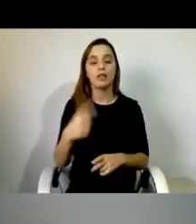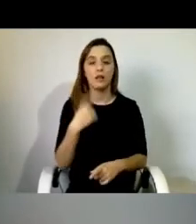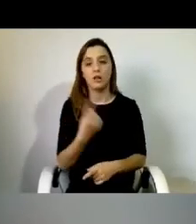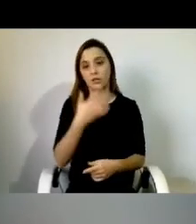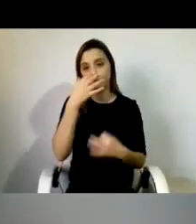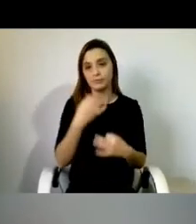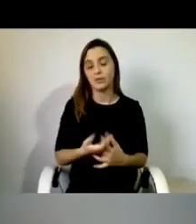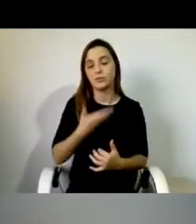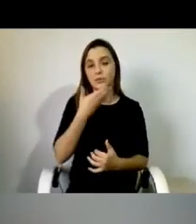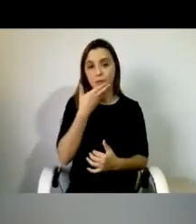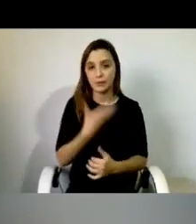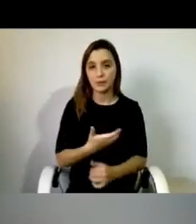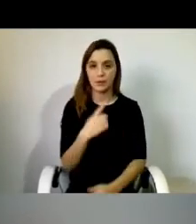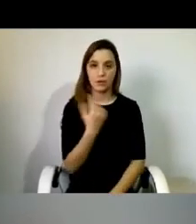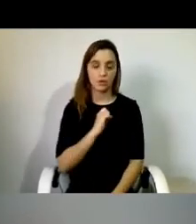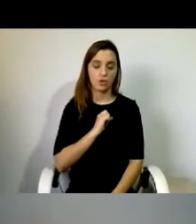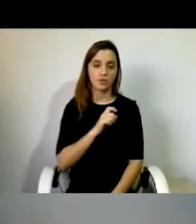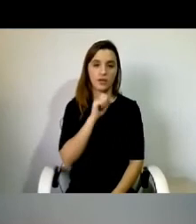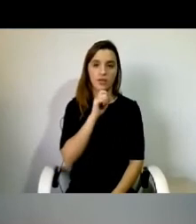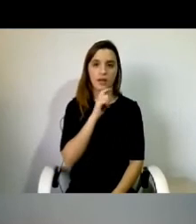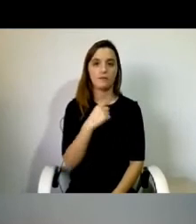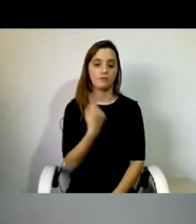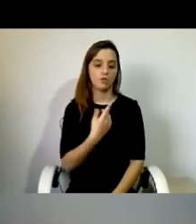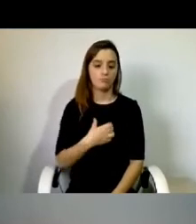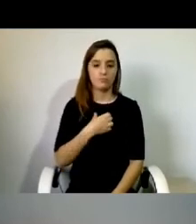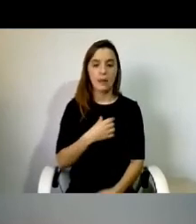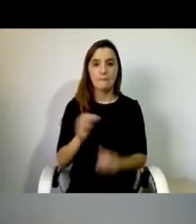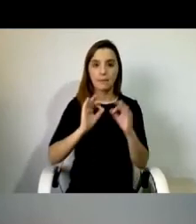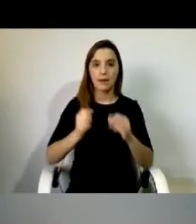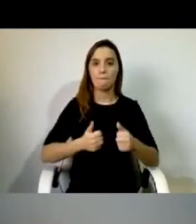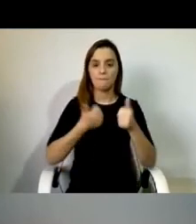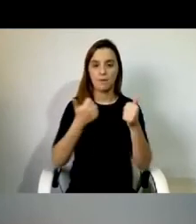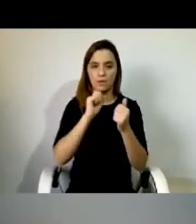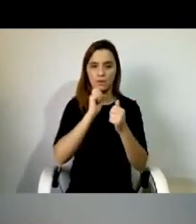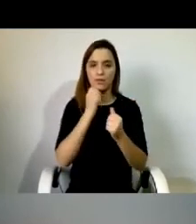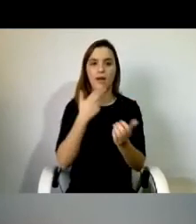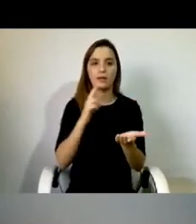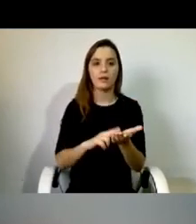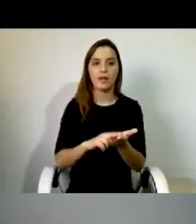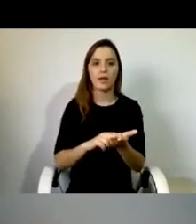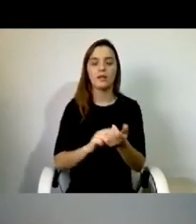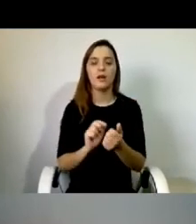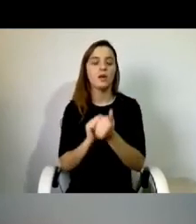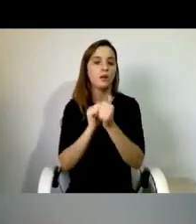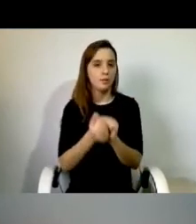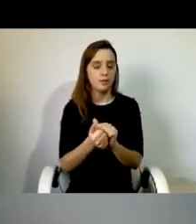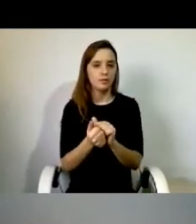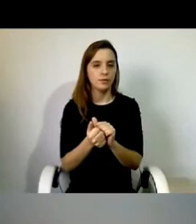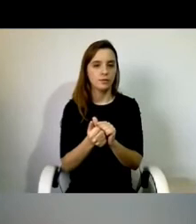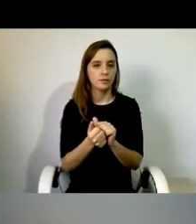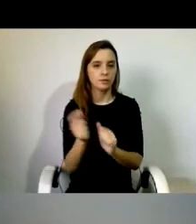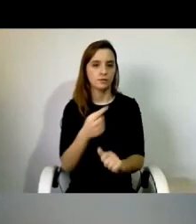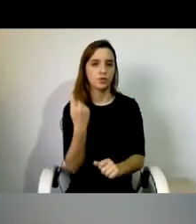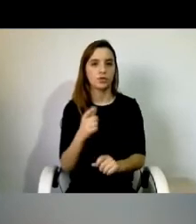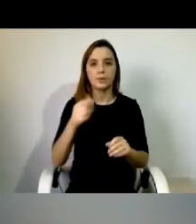estar mais preparados para nos adaptarmos à realidade do Mavi, e acreditamos também